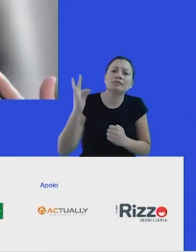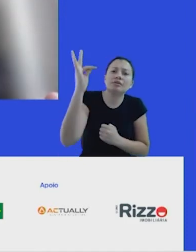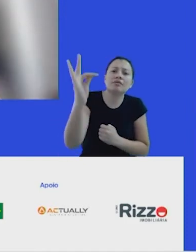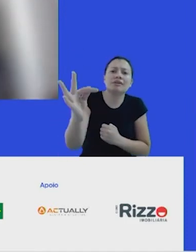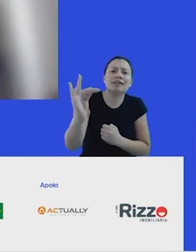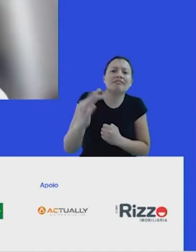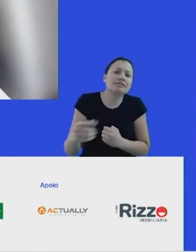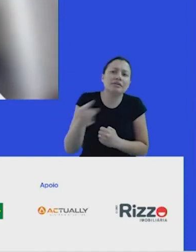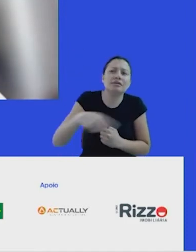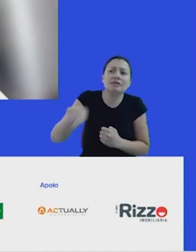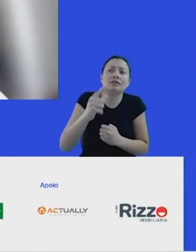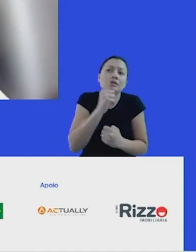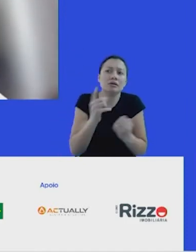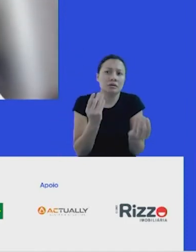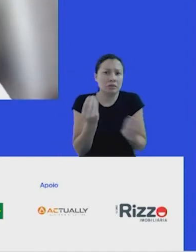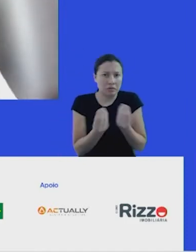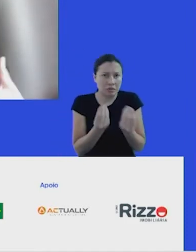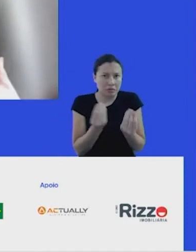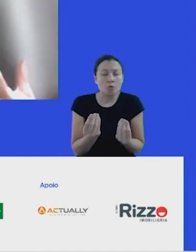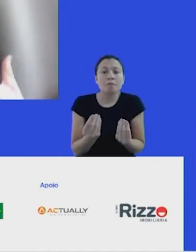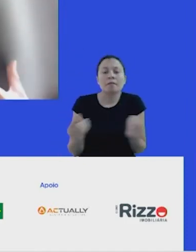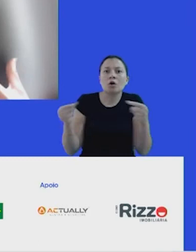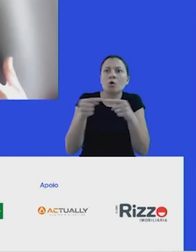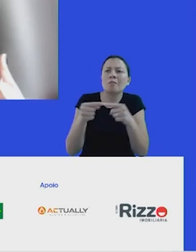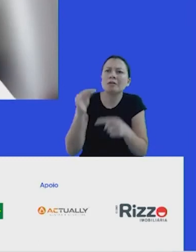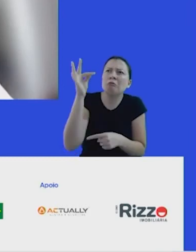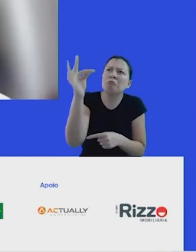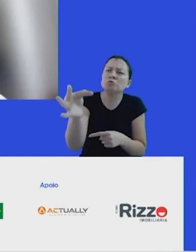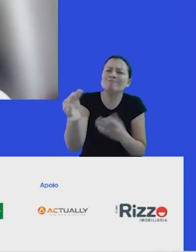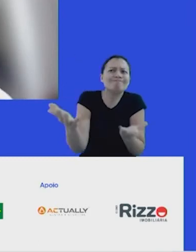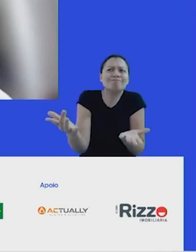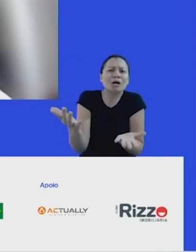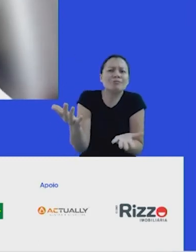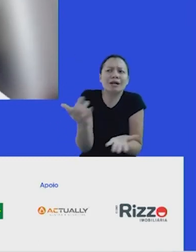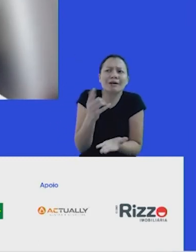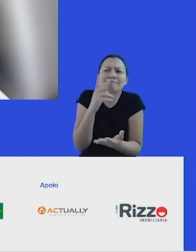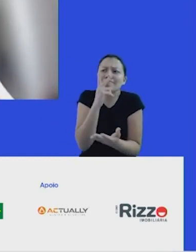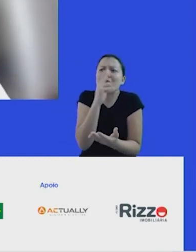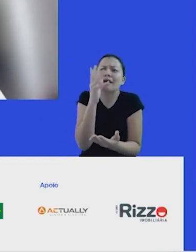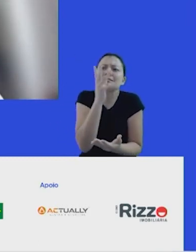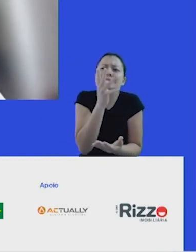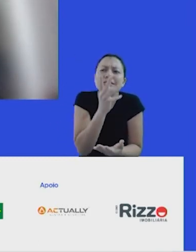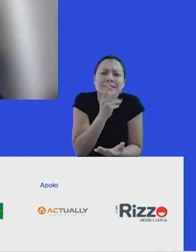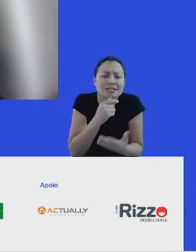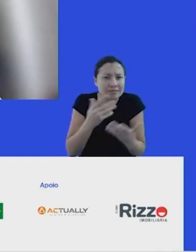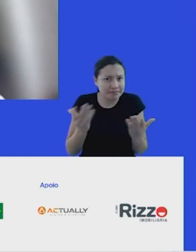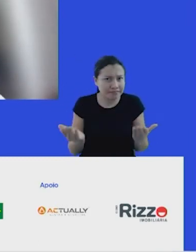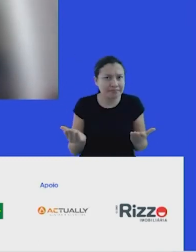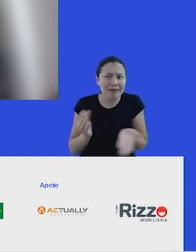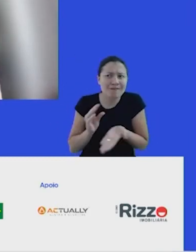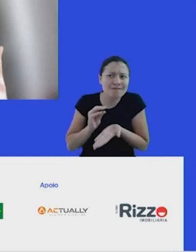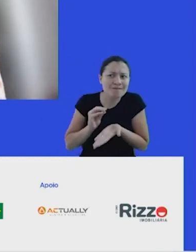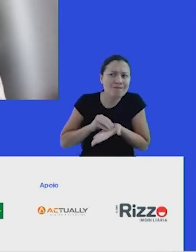né? E parece um pouco que esse futuro nunca chega. Então, assim, o que falta para